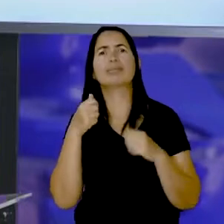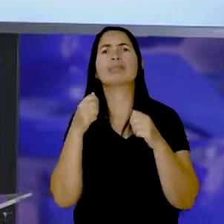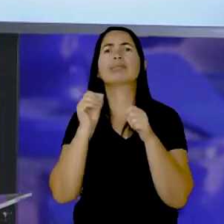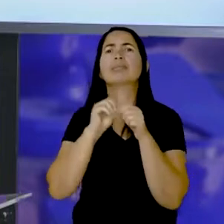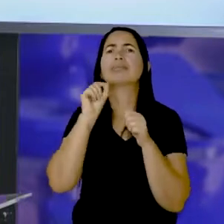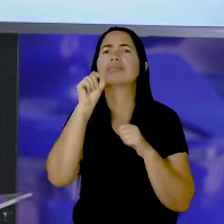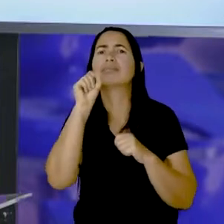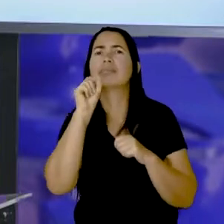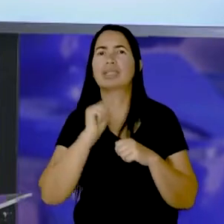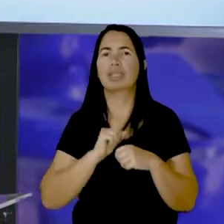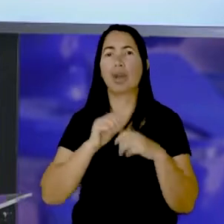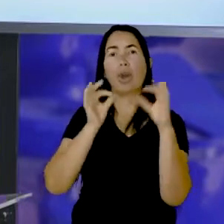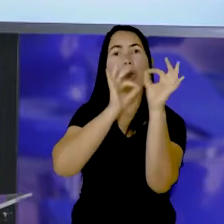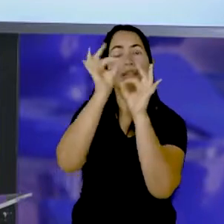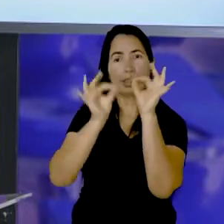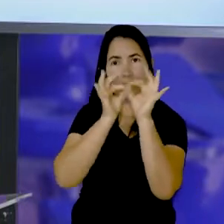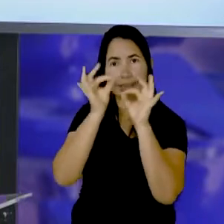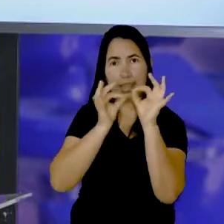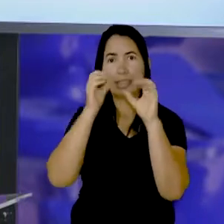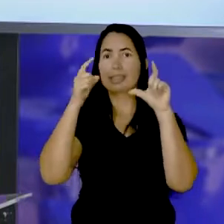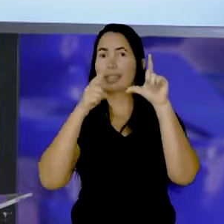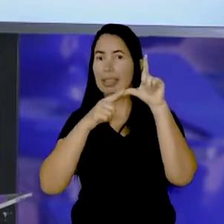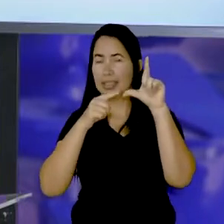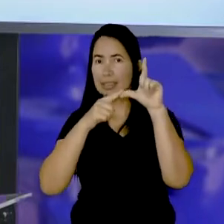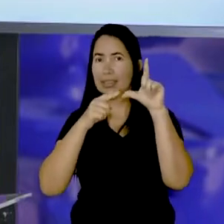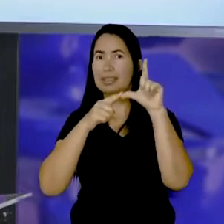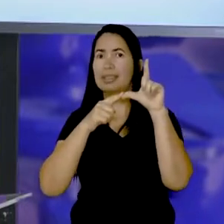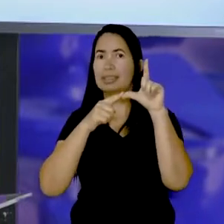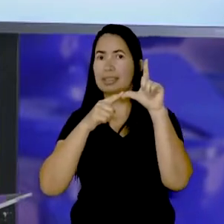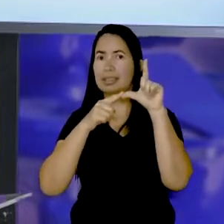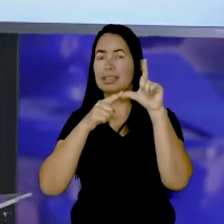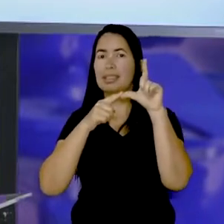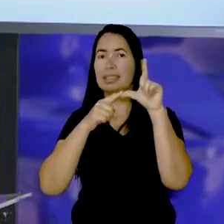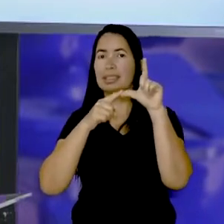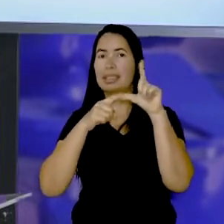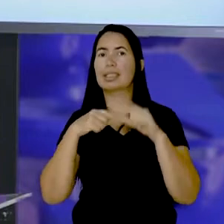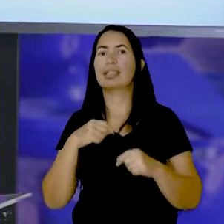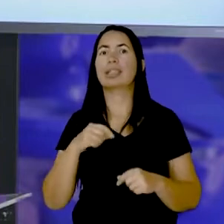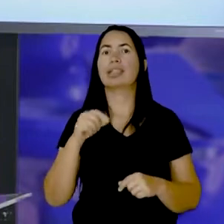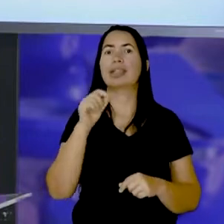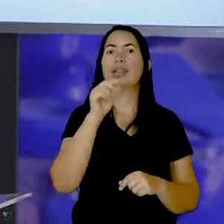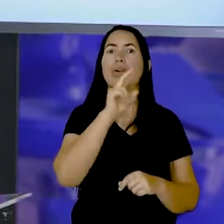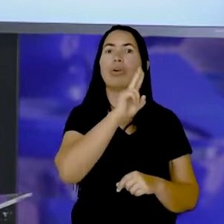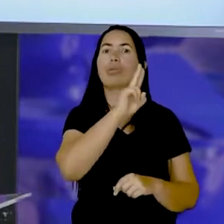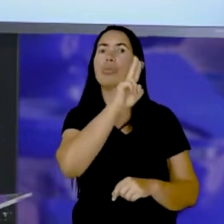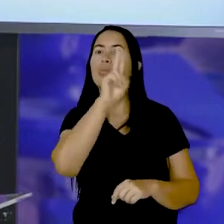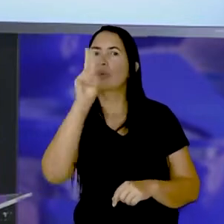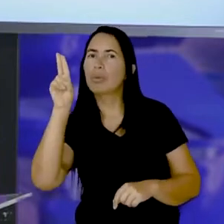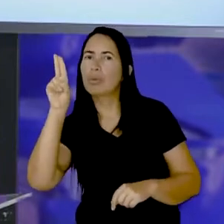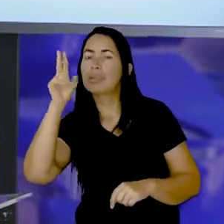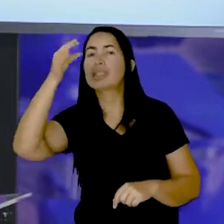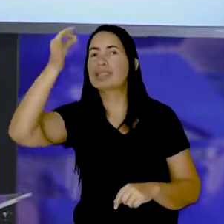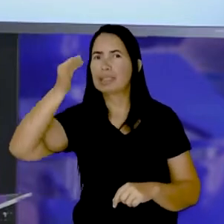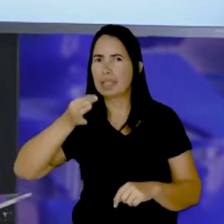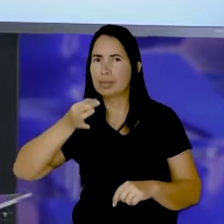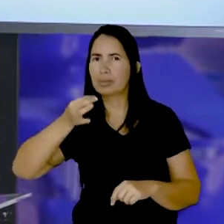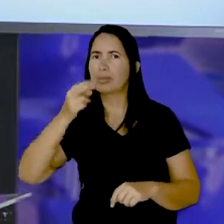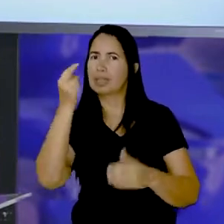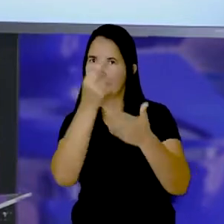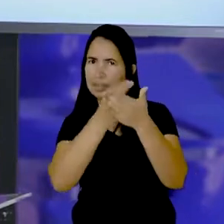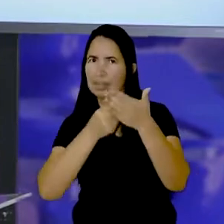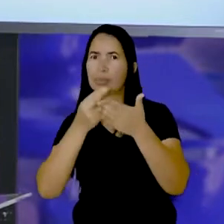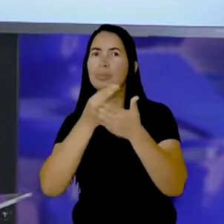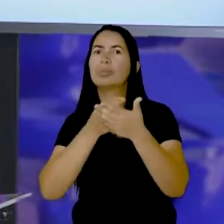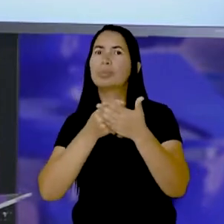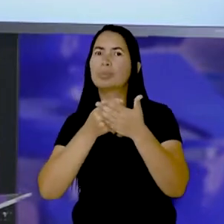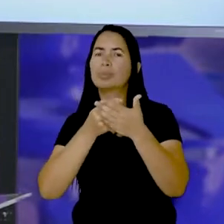organizar essas letras De um modo que você consiga formar o nome dessa figura aqui Então aqui você